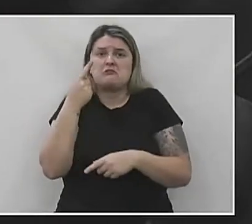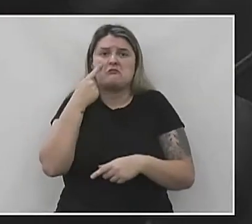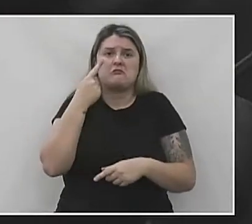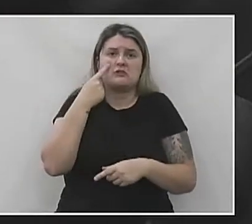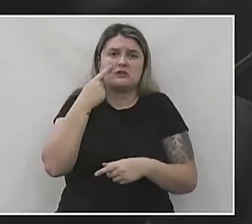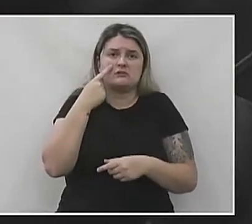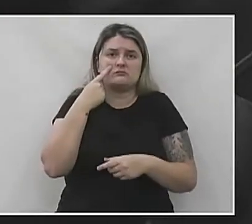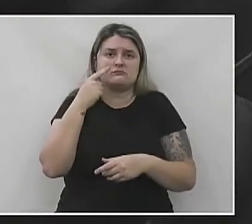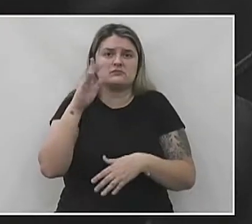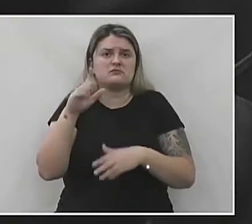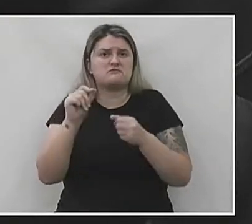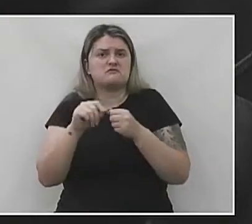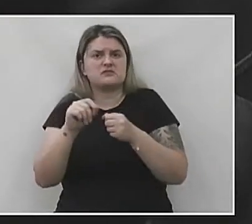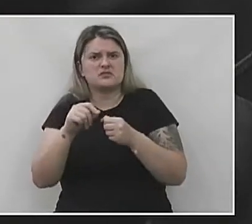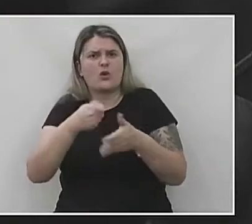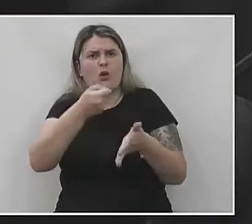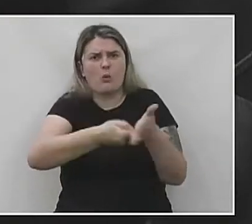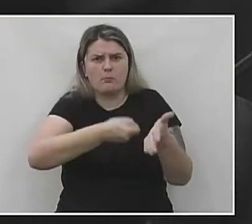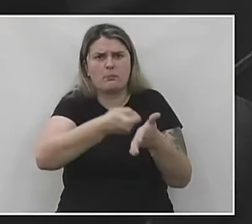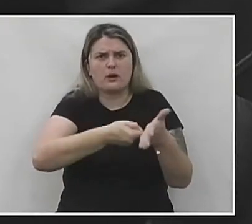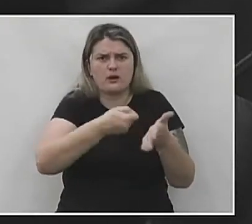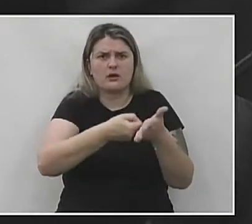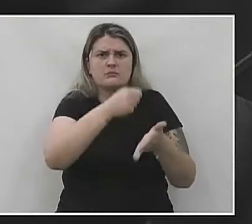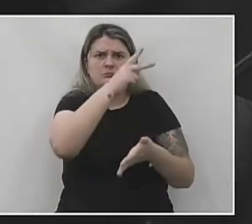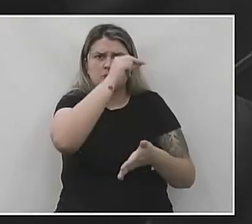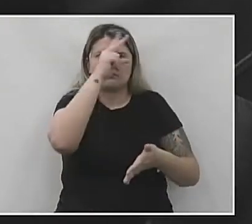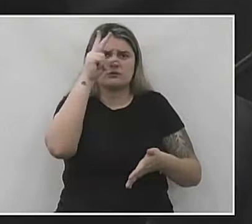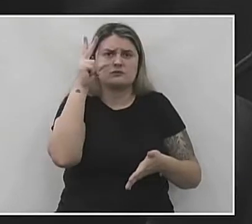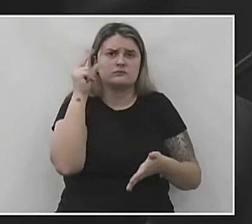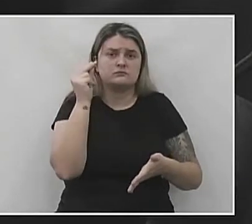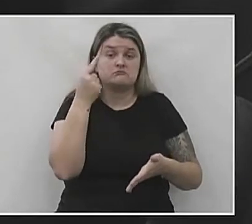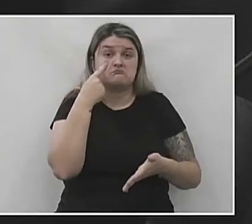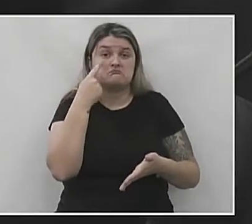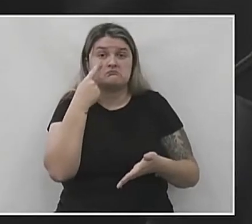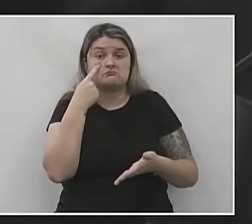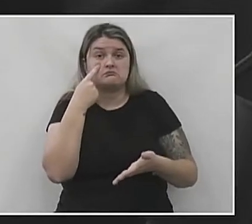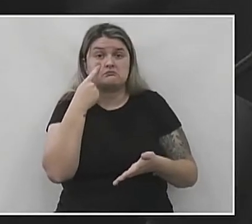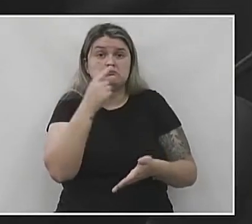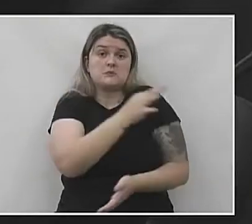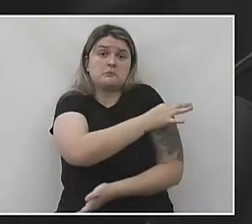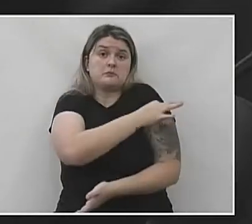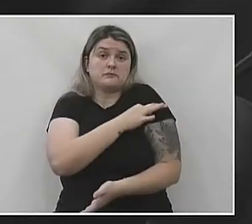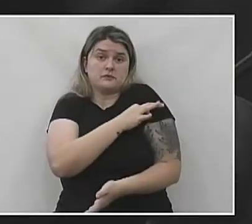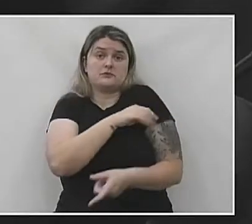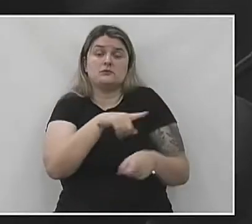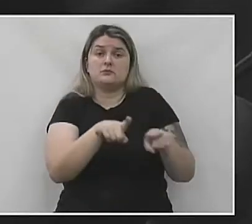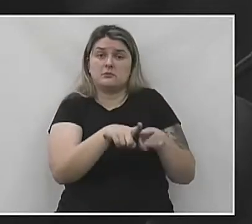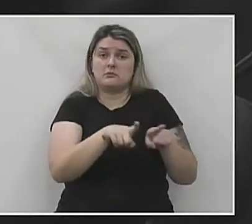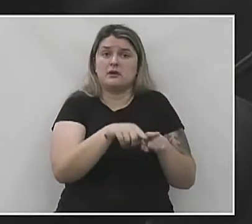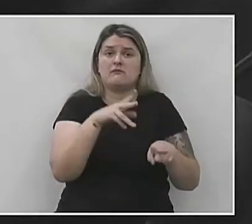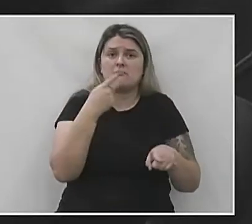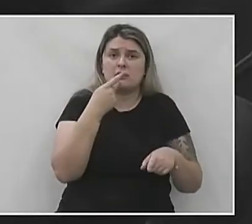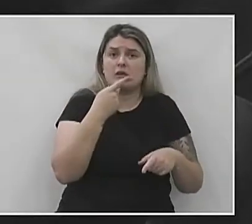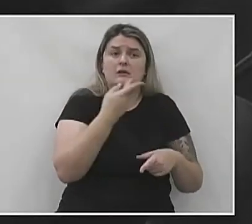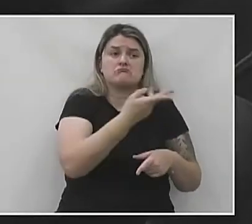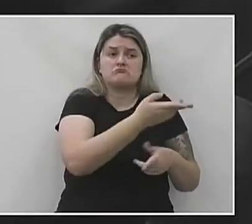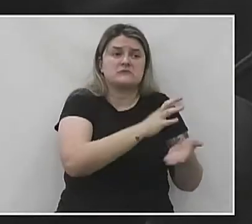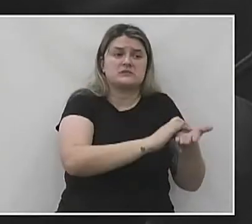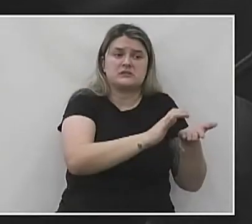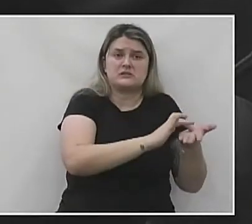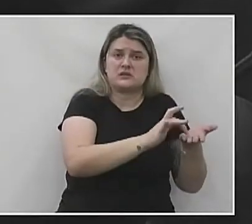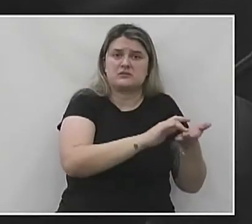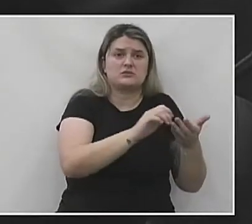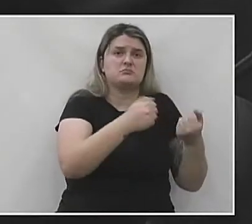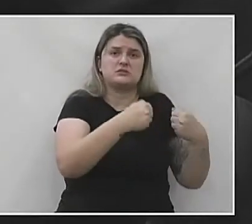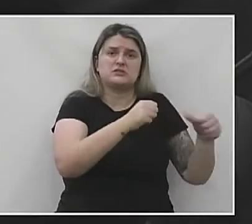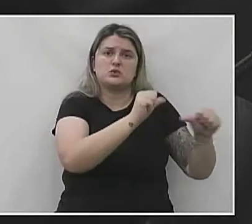que fazer mais, cobrar mais a prefeitura e o prefeito vai ter que se manifestar em relação ao secretário, que no meu ver